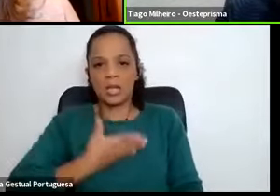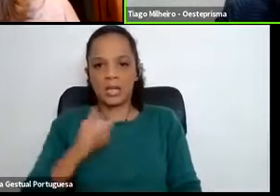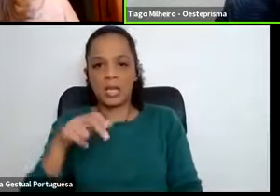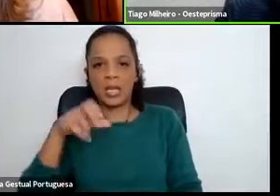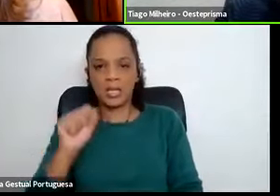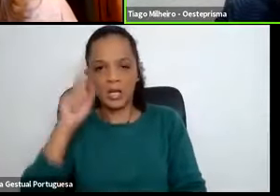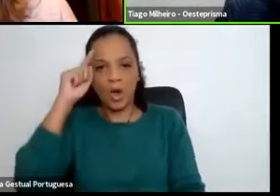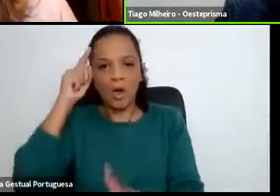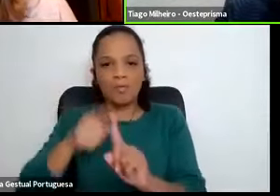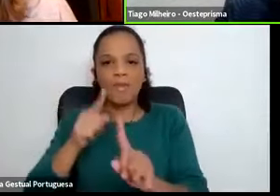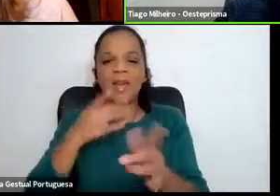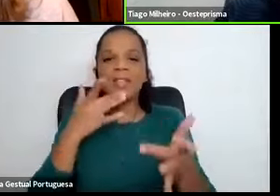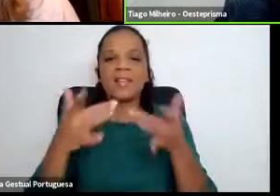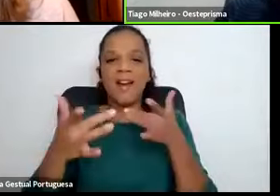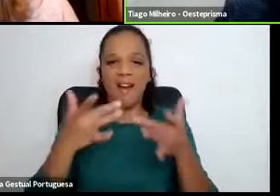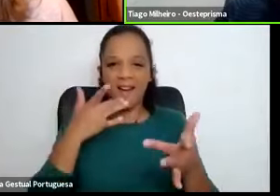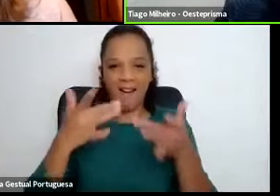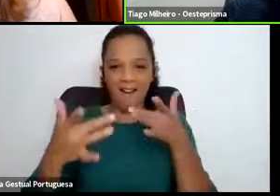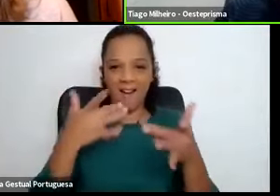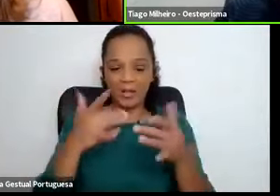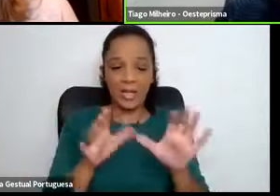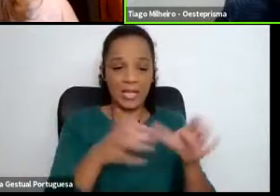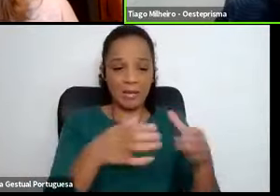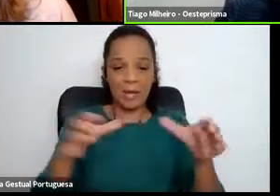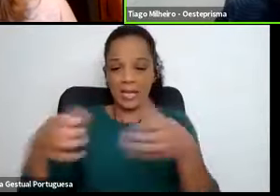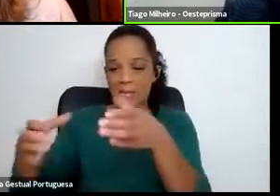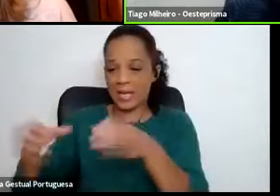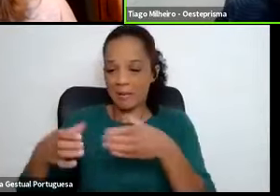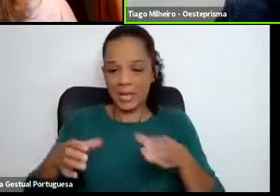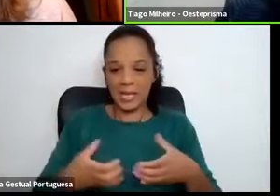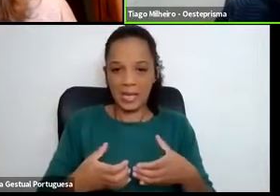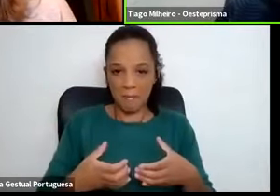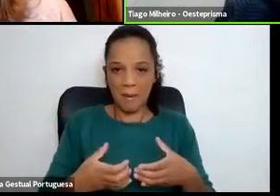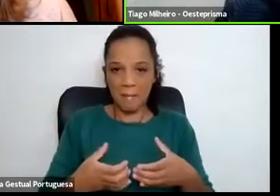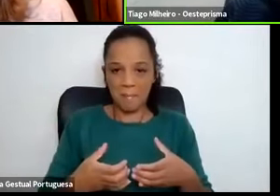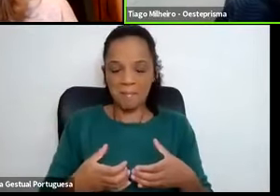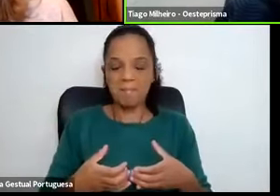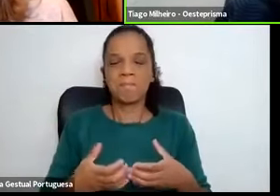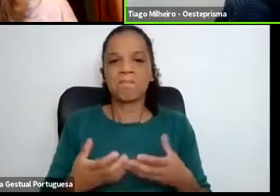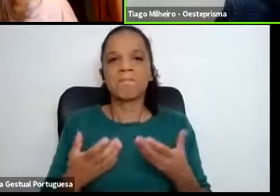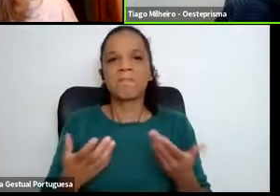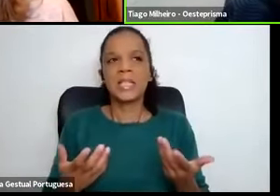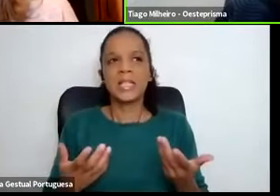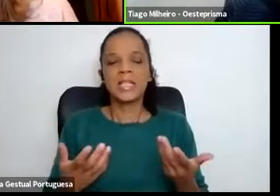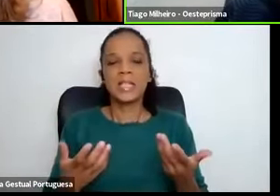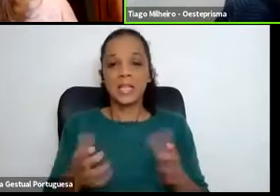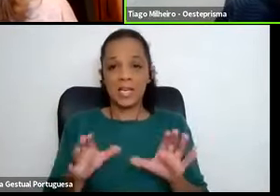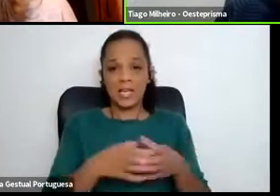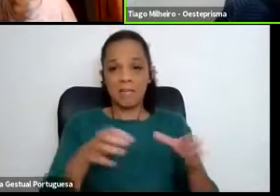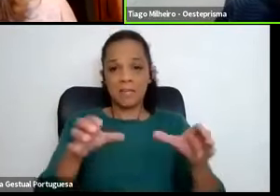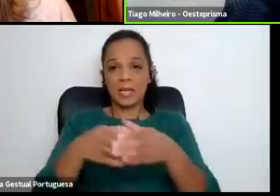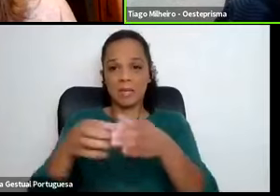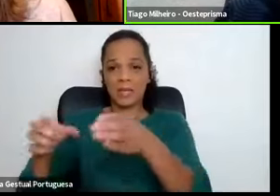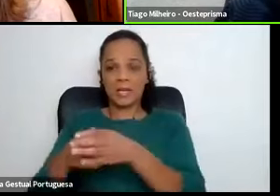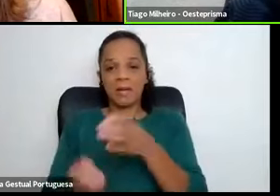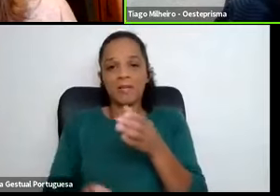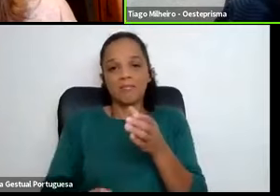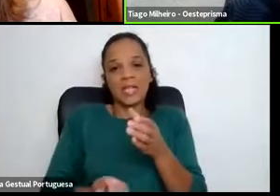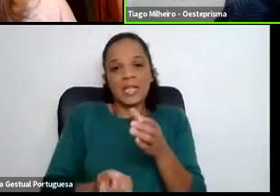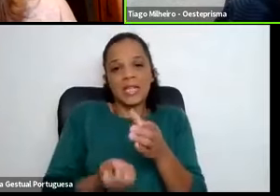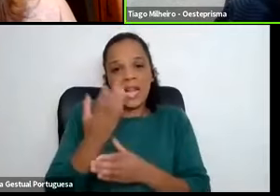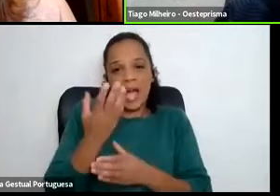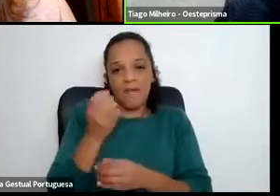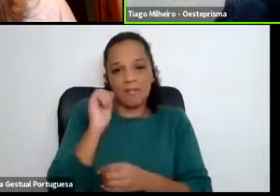peça de teatro. Ok? Fazemos equipas e cada equipa criava uma peça